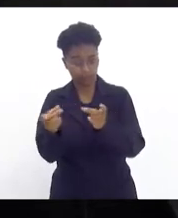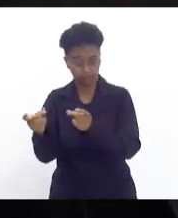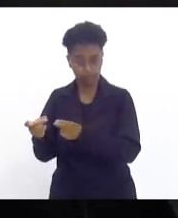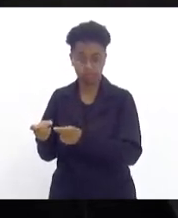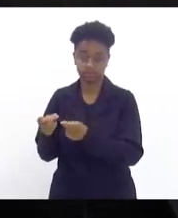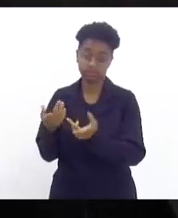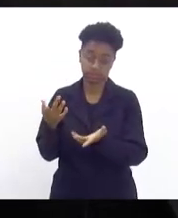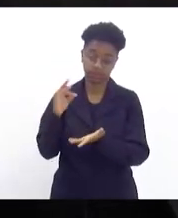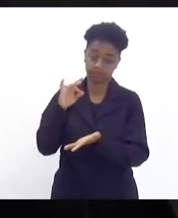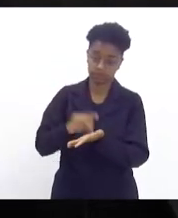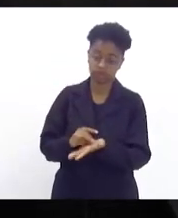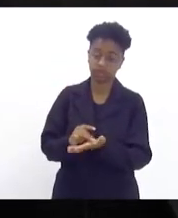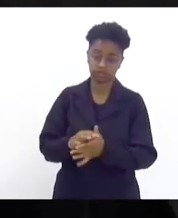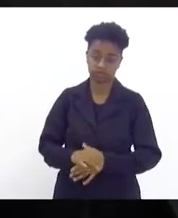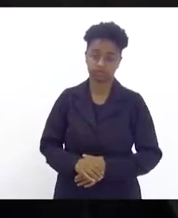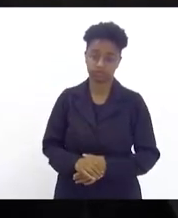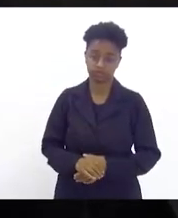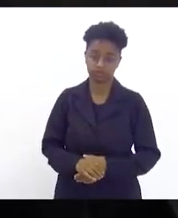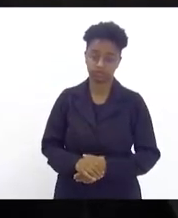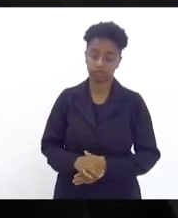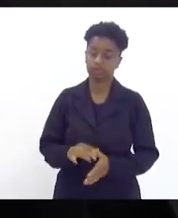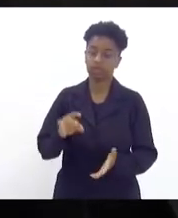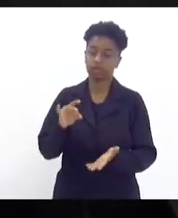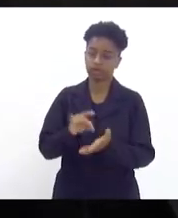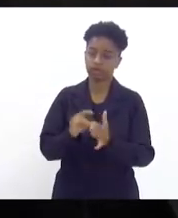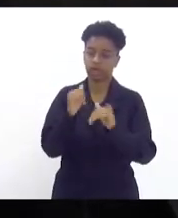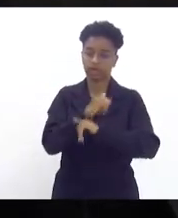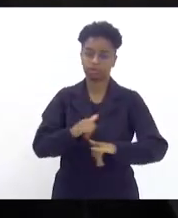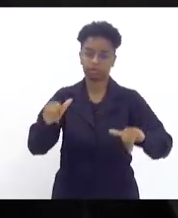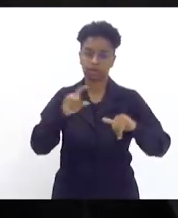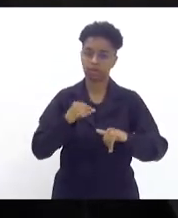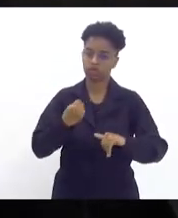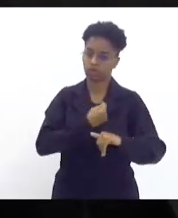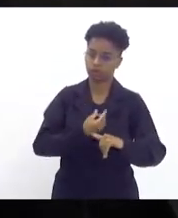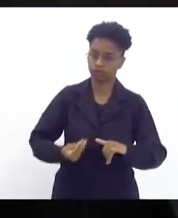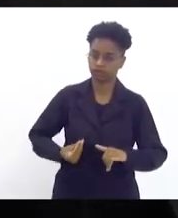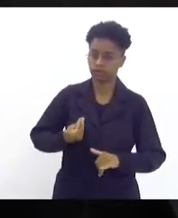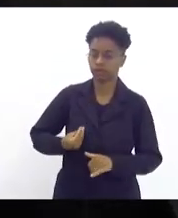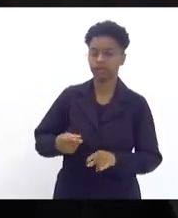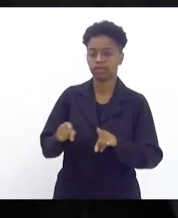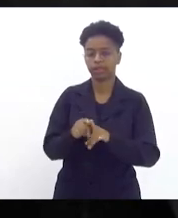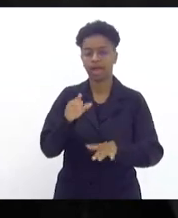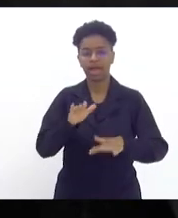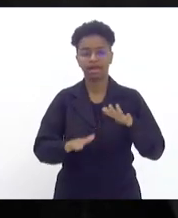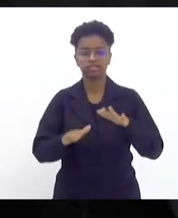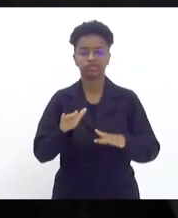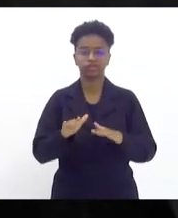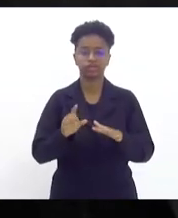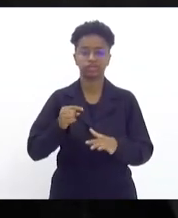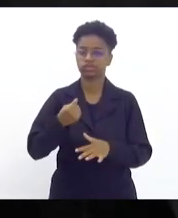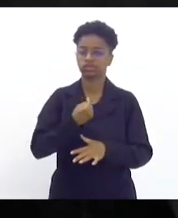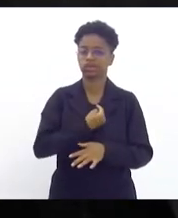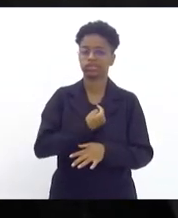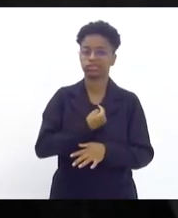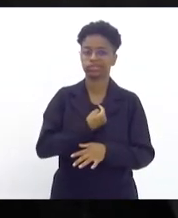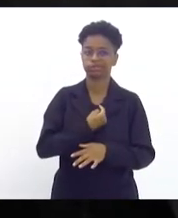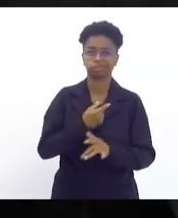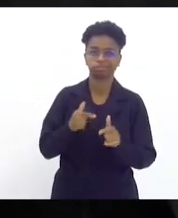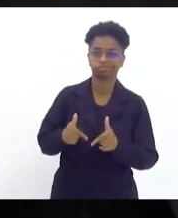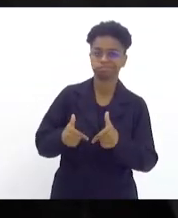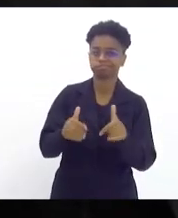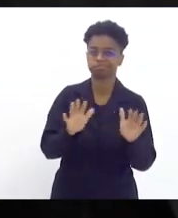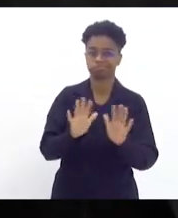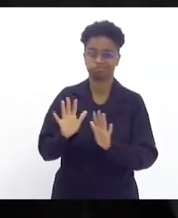é a grande realidade, é a grande verdade que nós vivemos e que muitas das vezes nós deixamos de enfrentar.